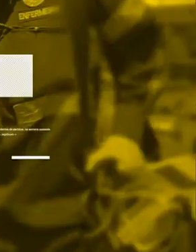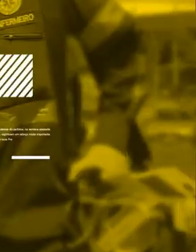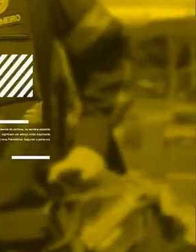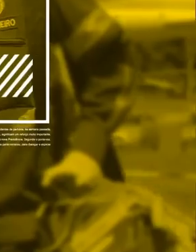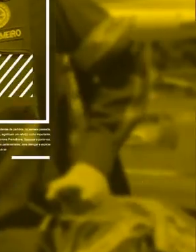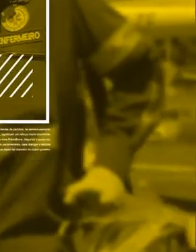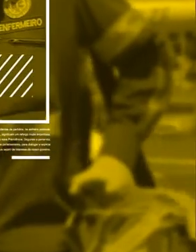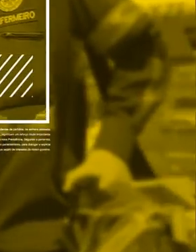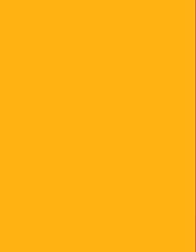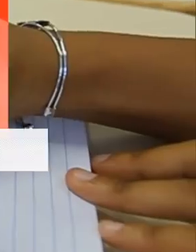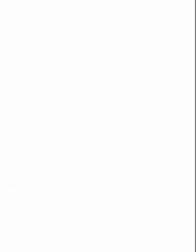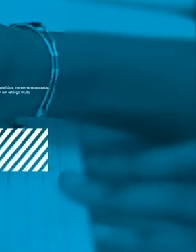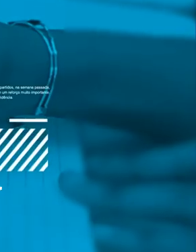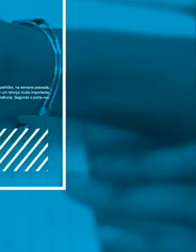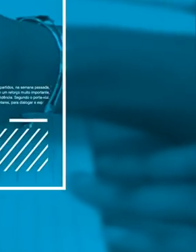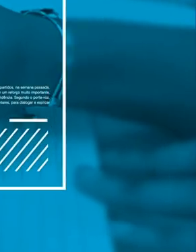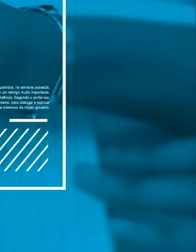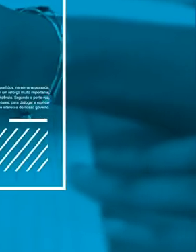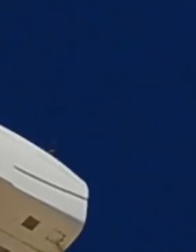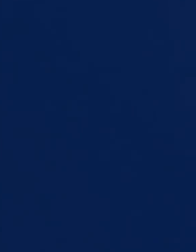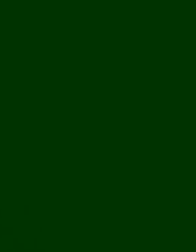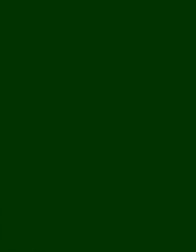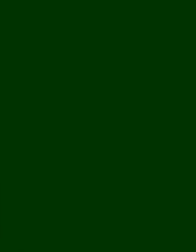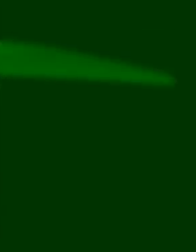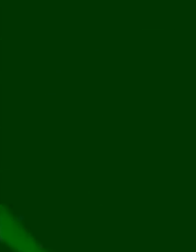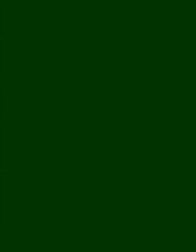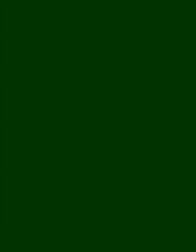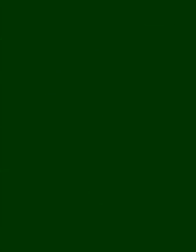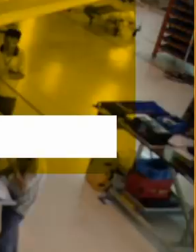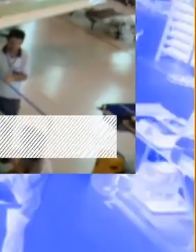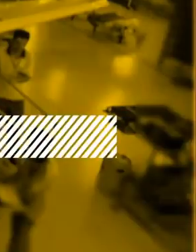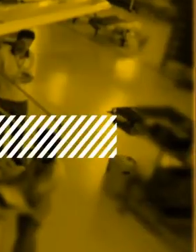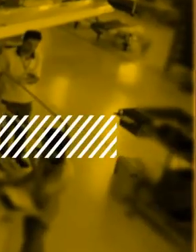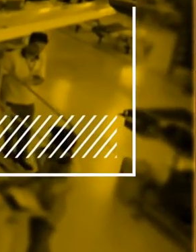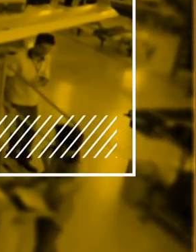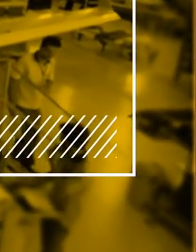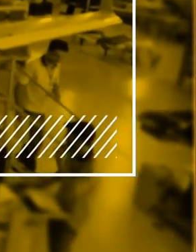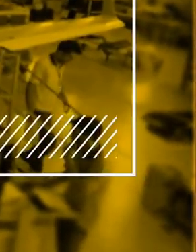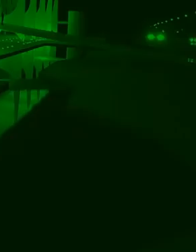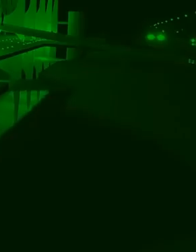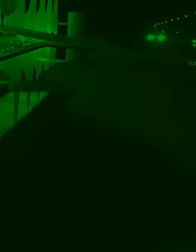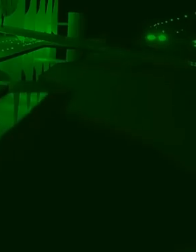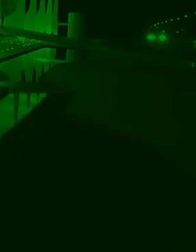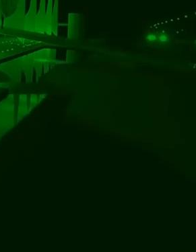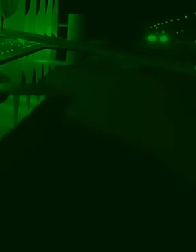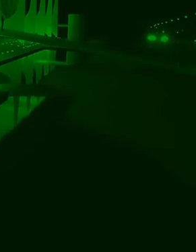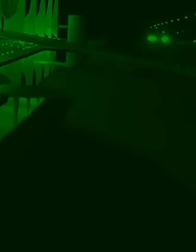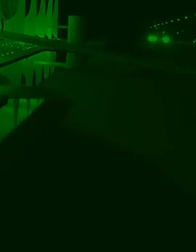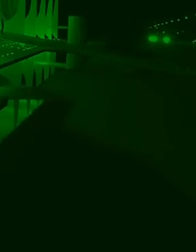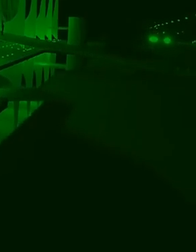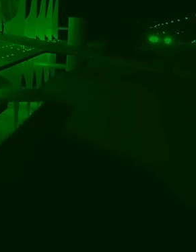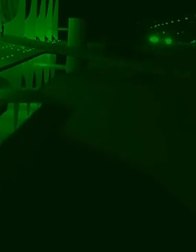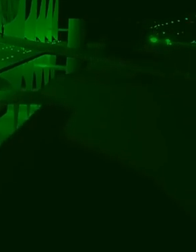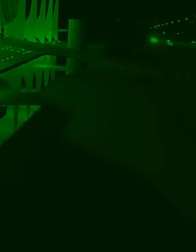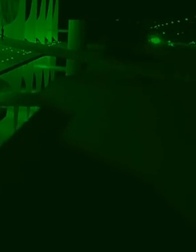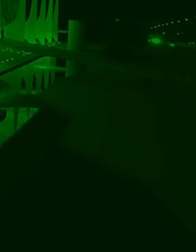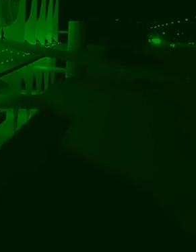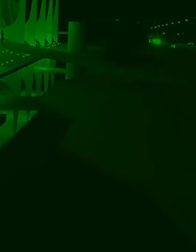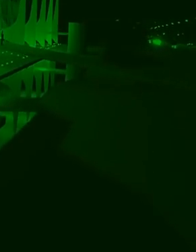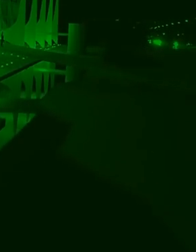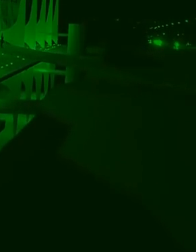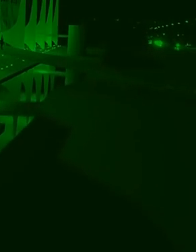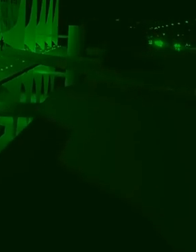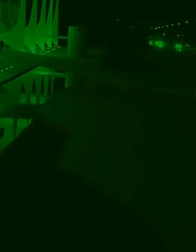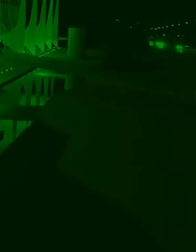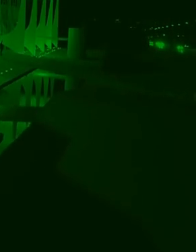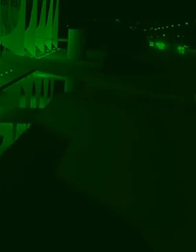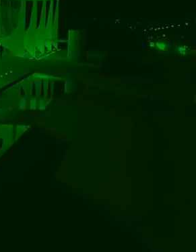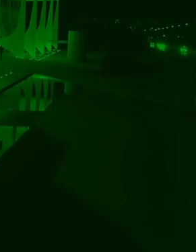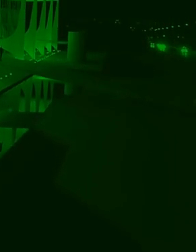pauta